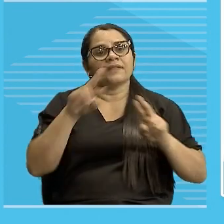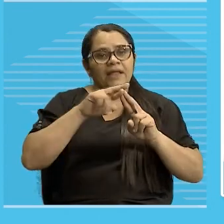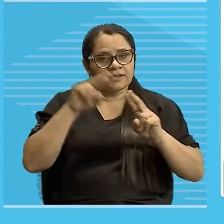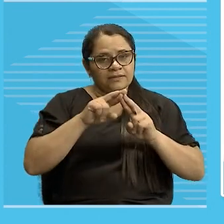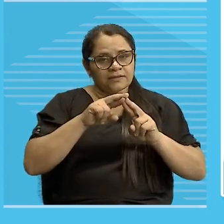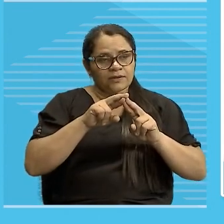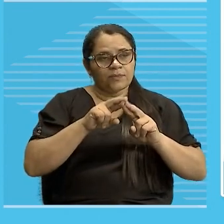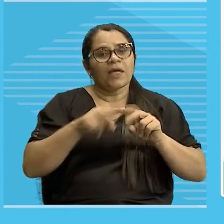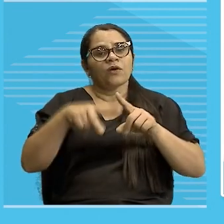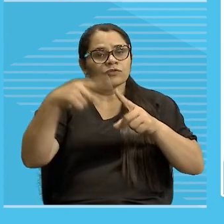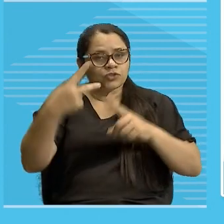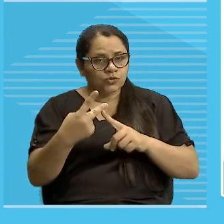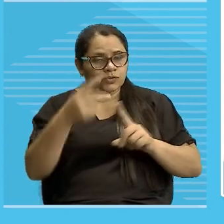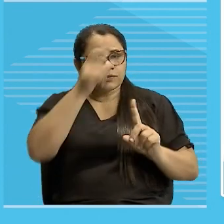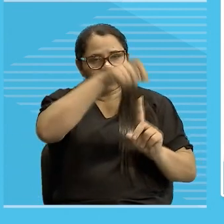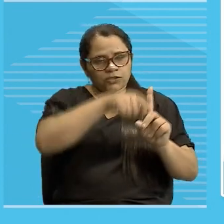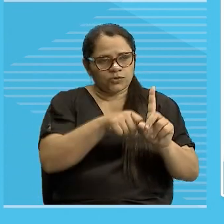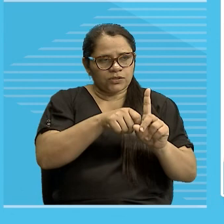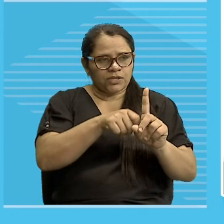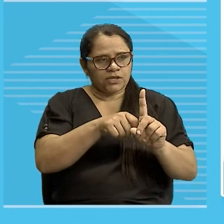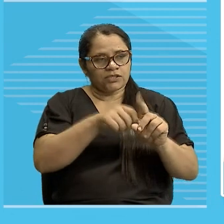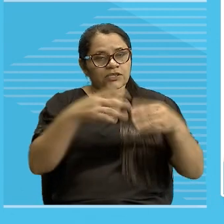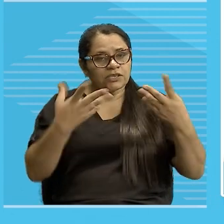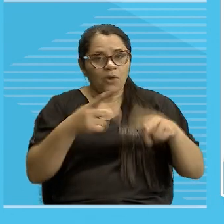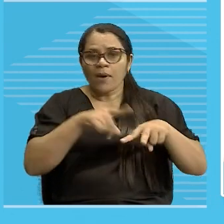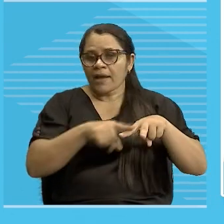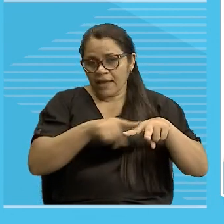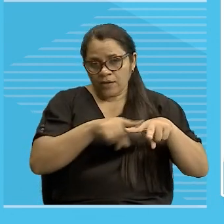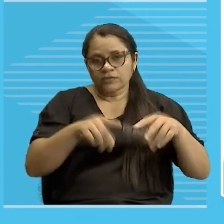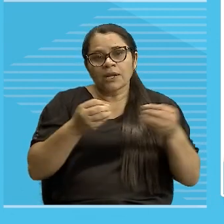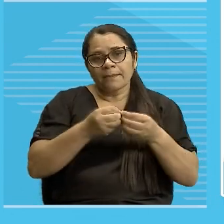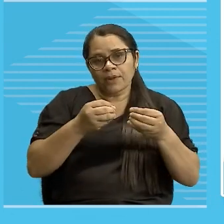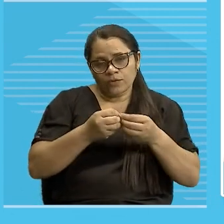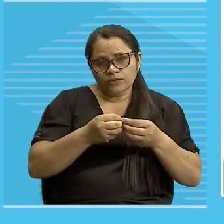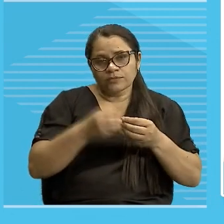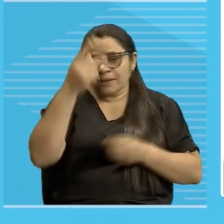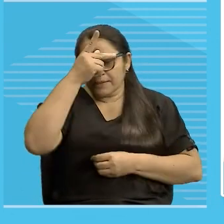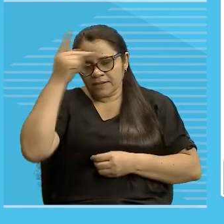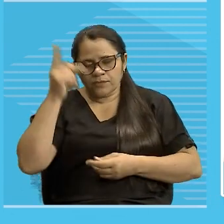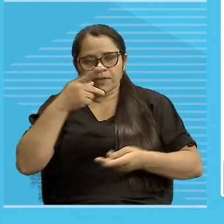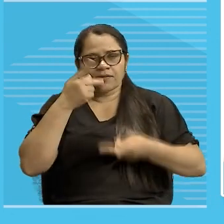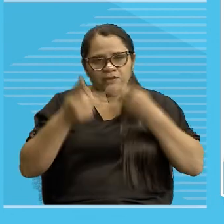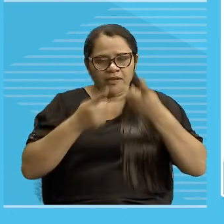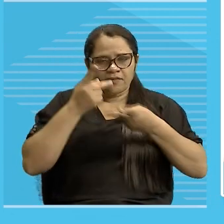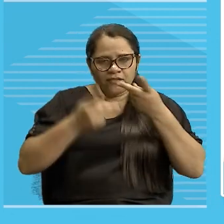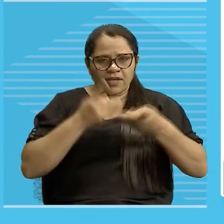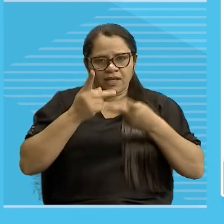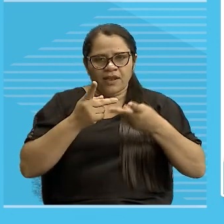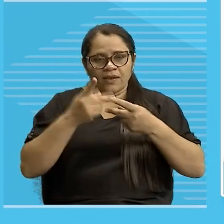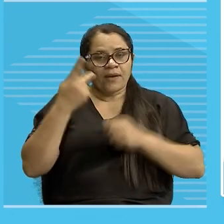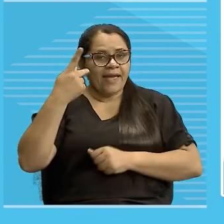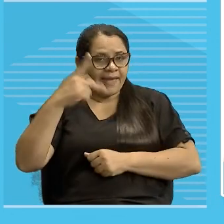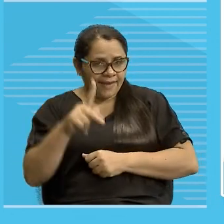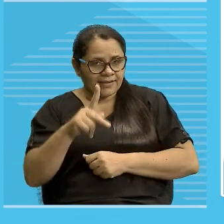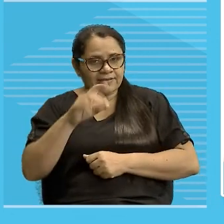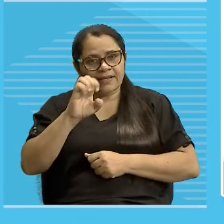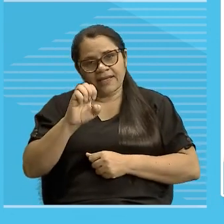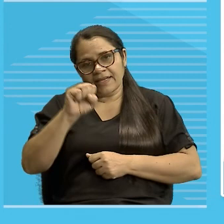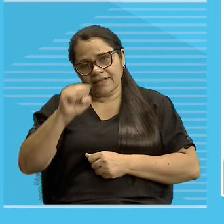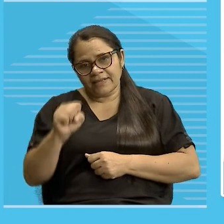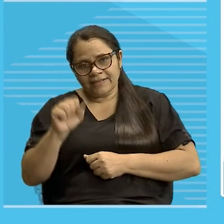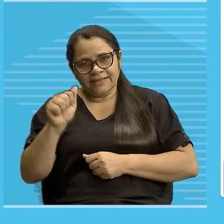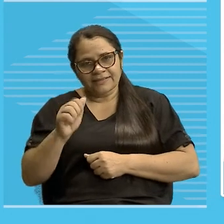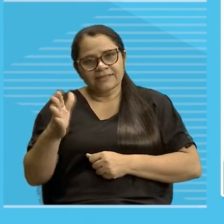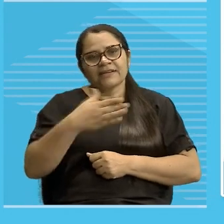interlocutor, ela está muito mais próxima dela, que a pessoa com quem ele fala, então, é para usar, essa, dessa,